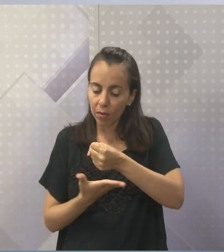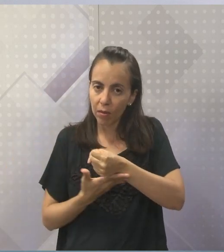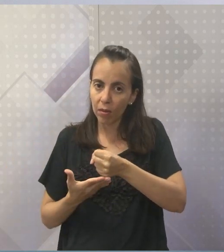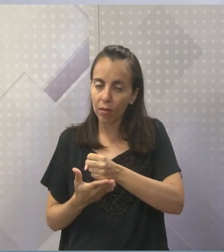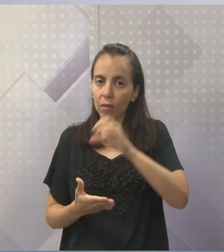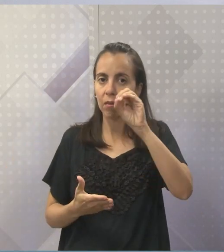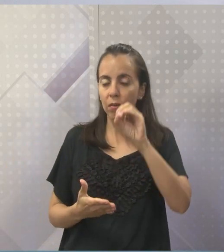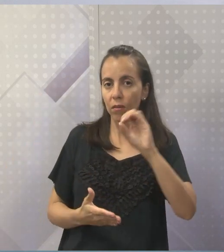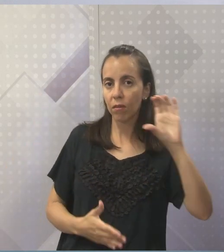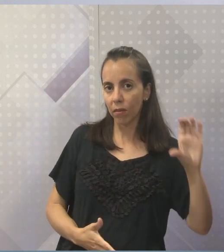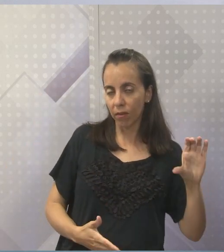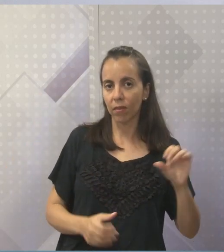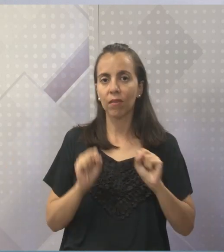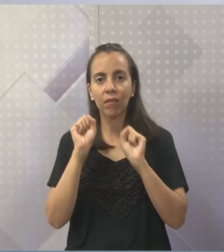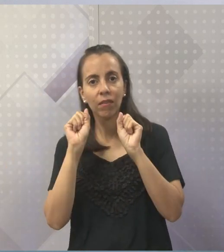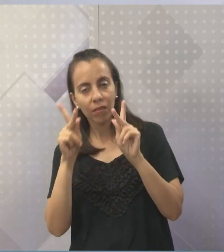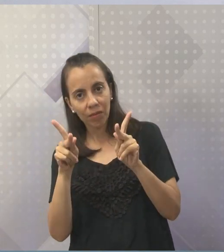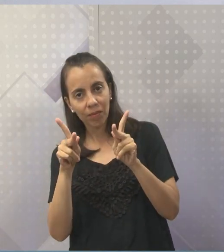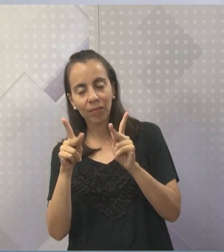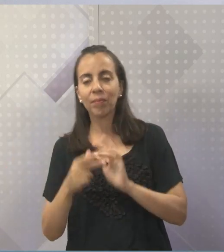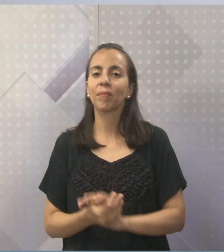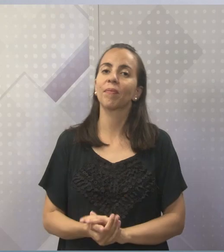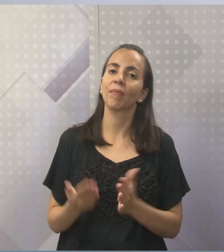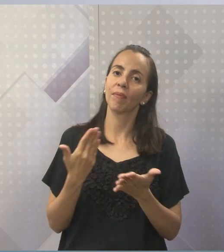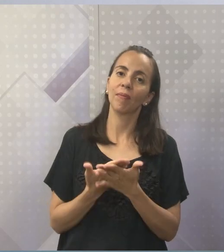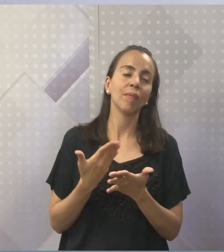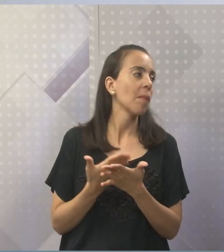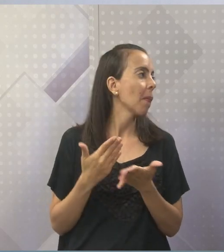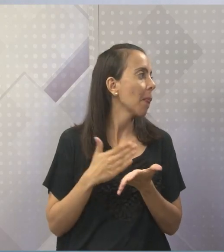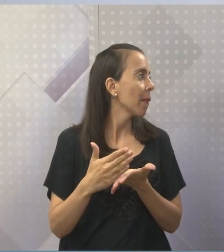ocidental, ok? Então vamos lá.